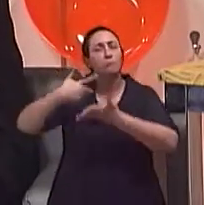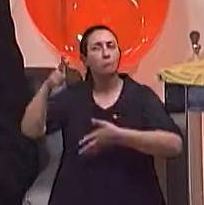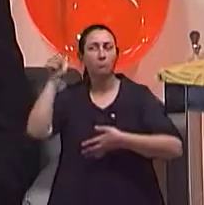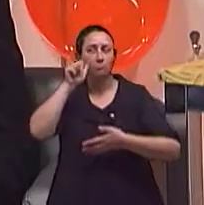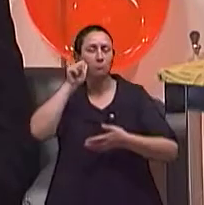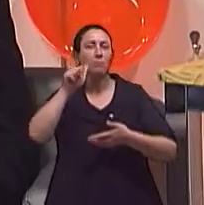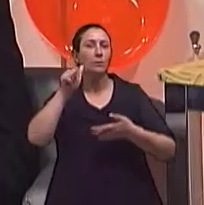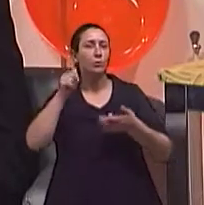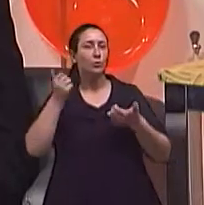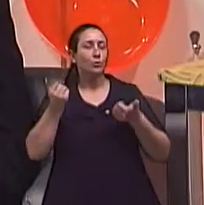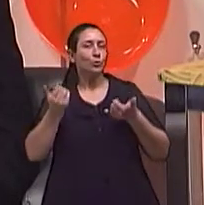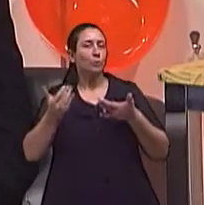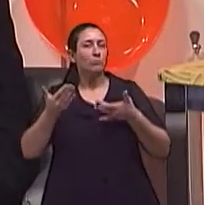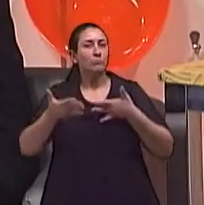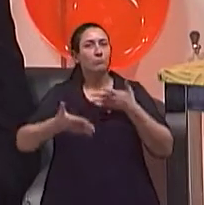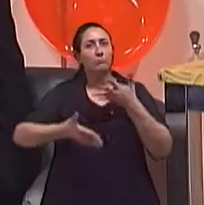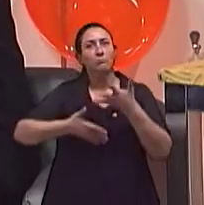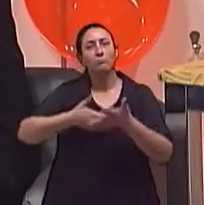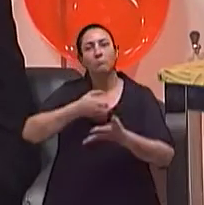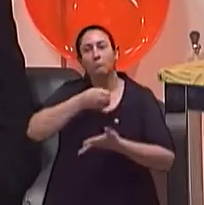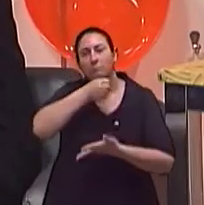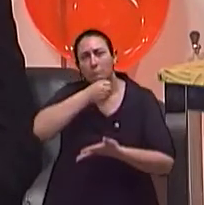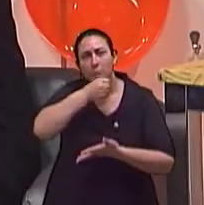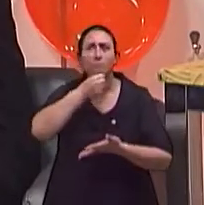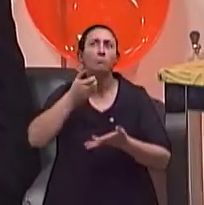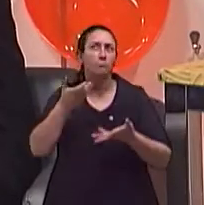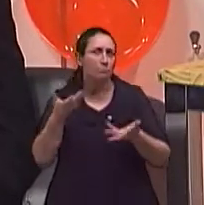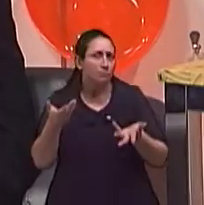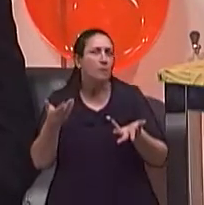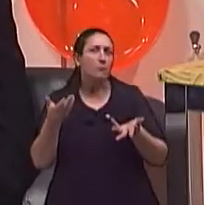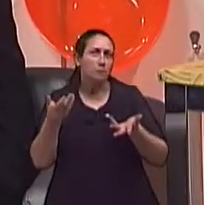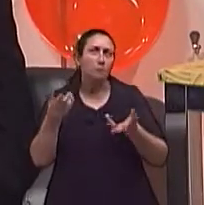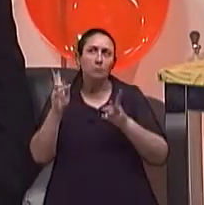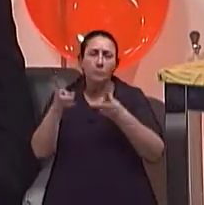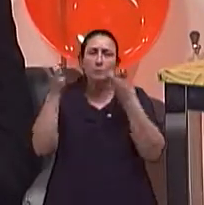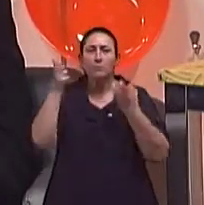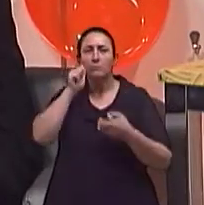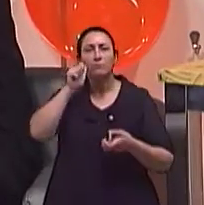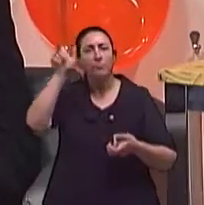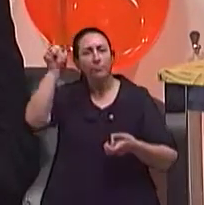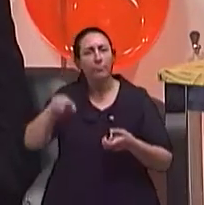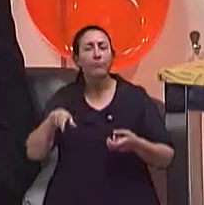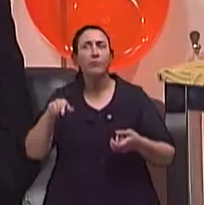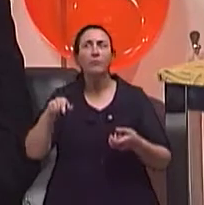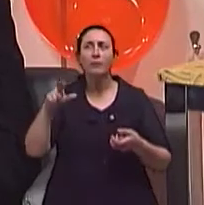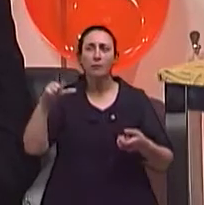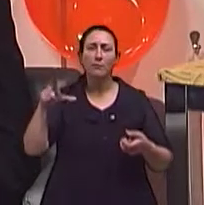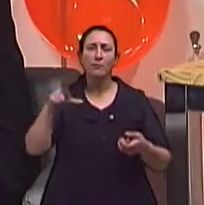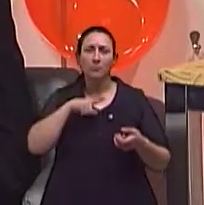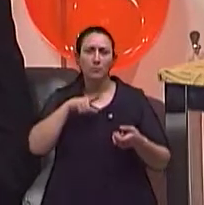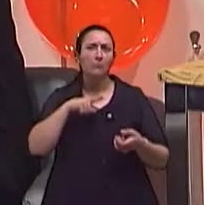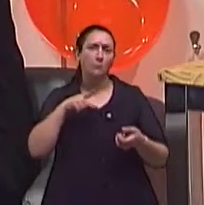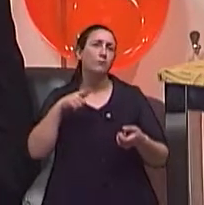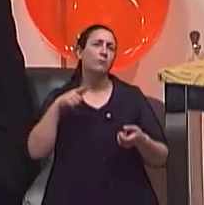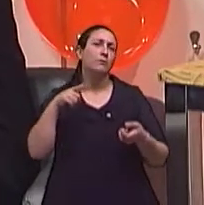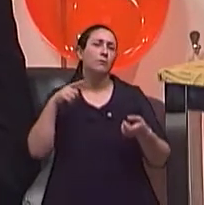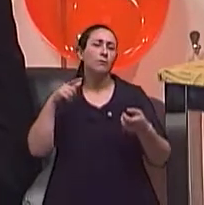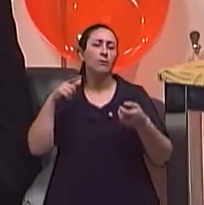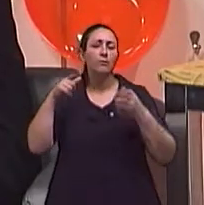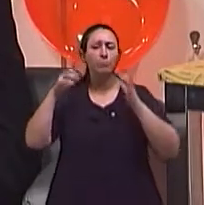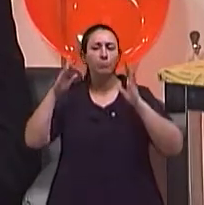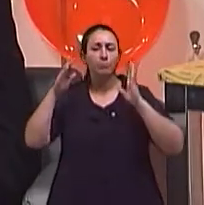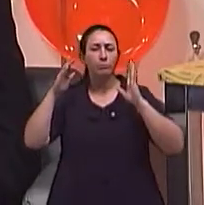Taylor foi alterando... Conforme ela foi envelhecendo, foi alterando o foco